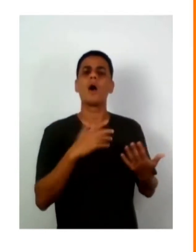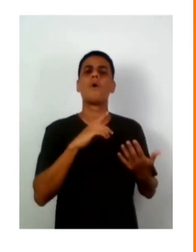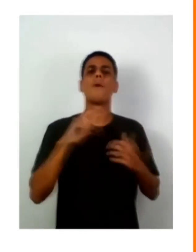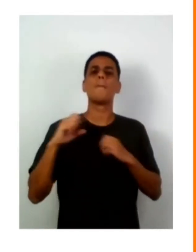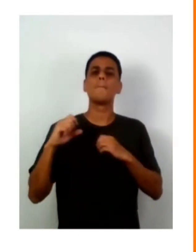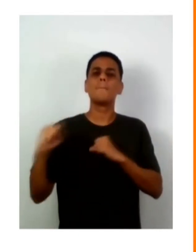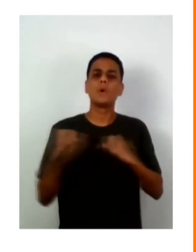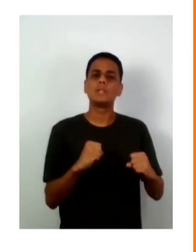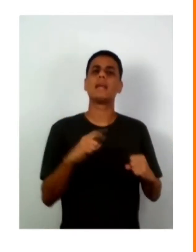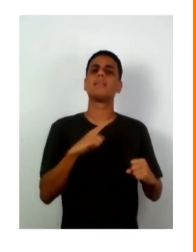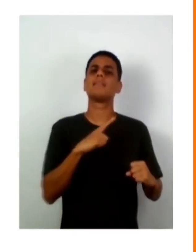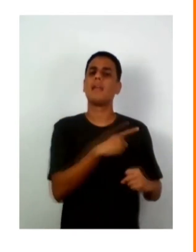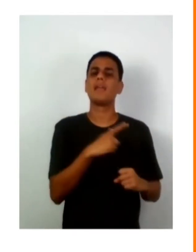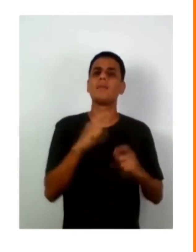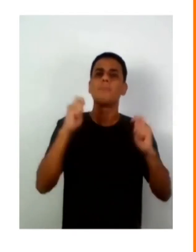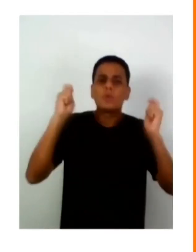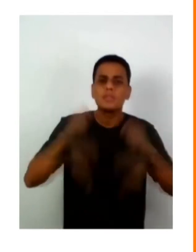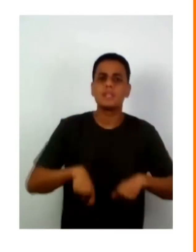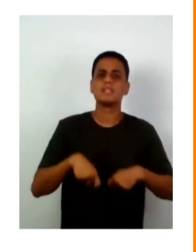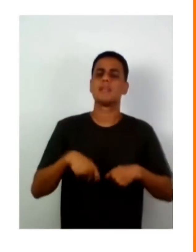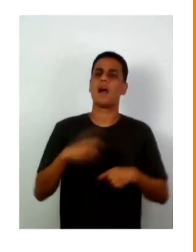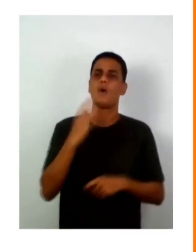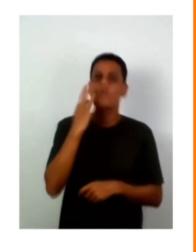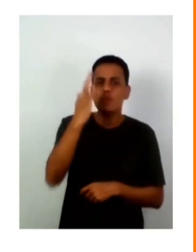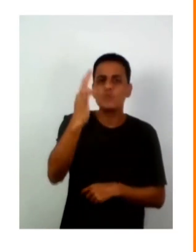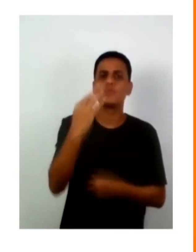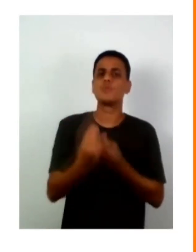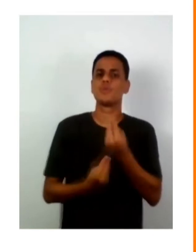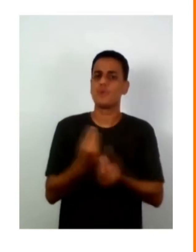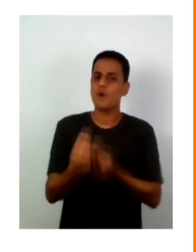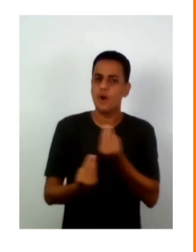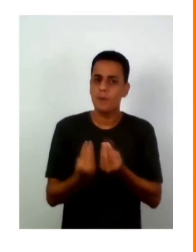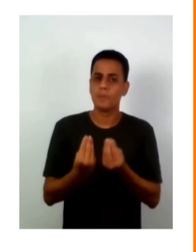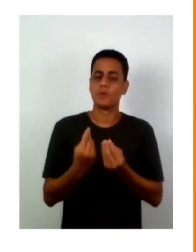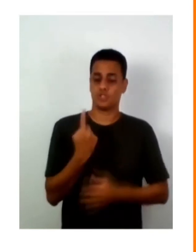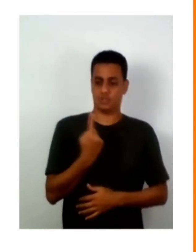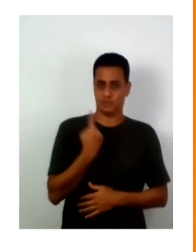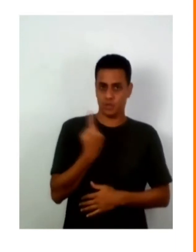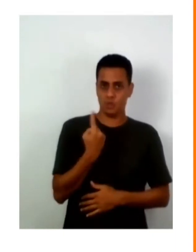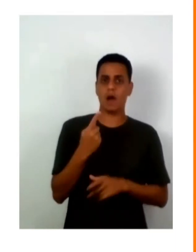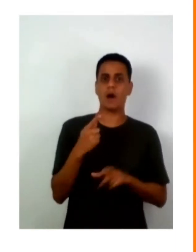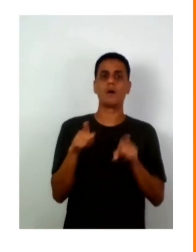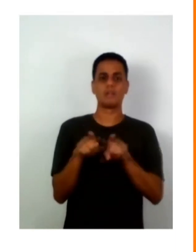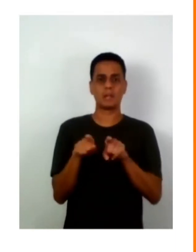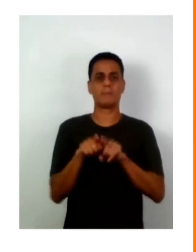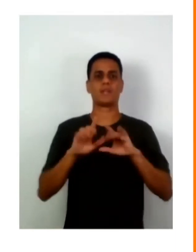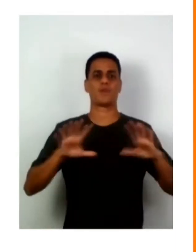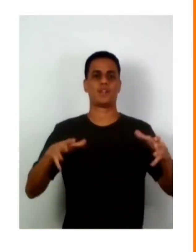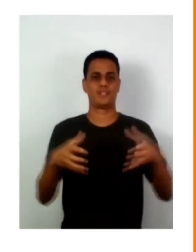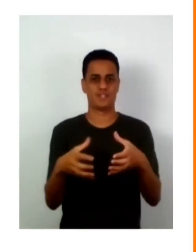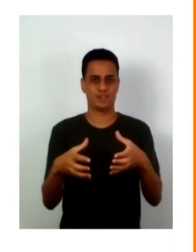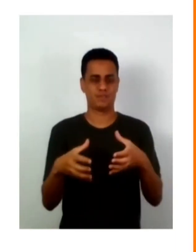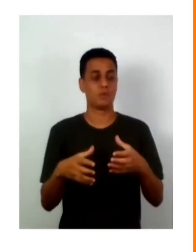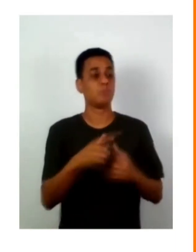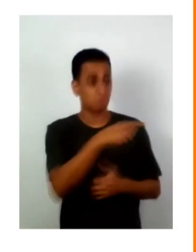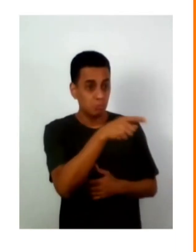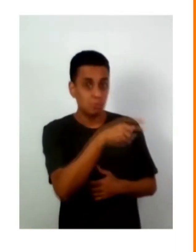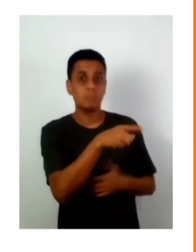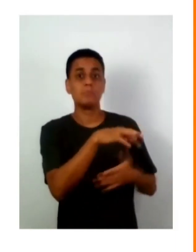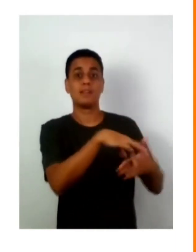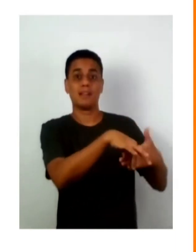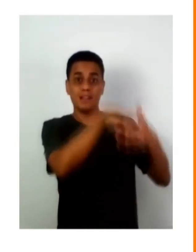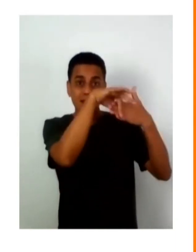a força da sua liderança, graus individuais e coletivos. Além disso, por trás disso, vem o